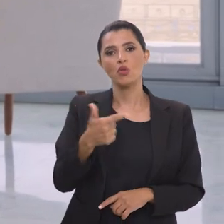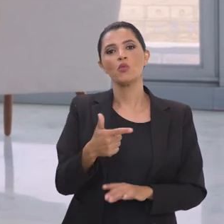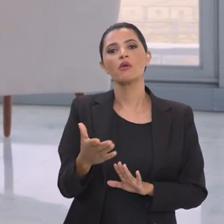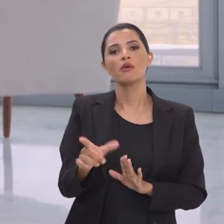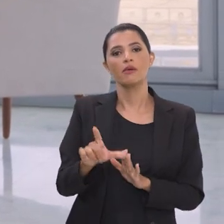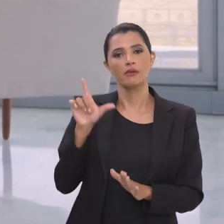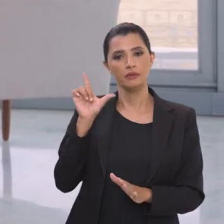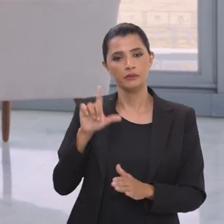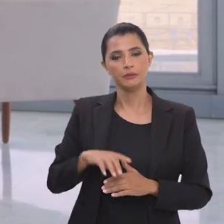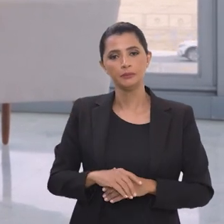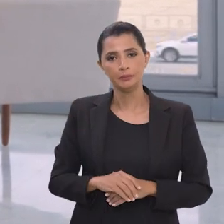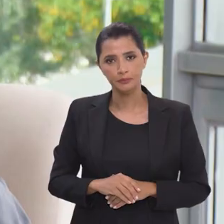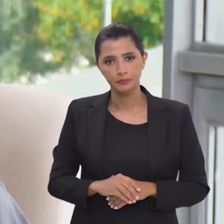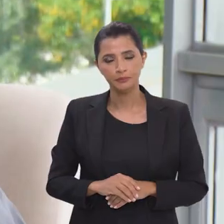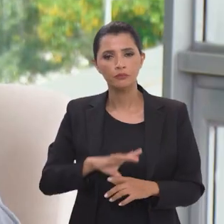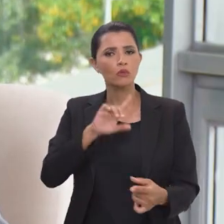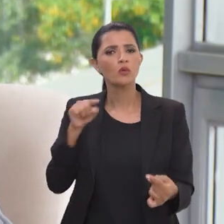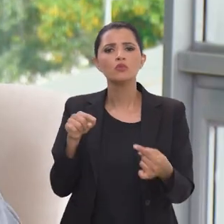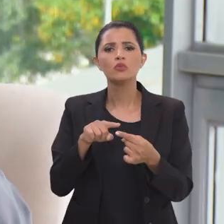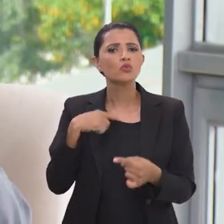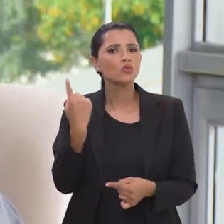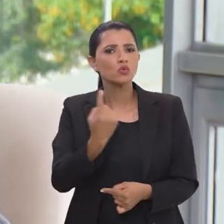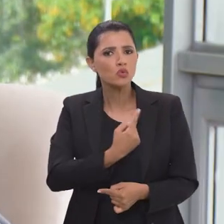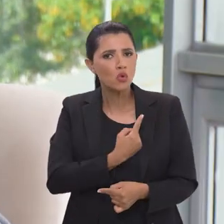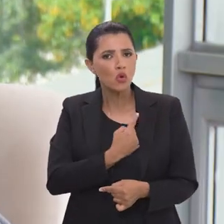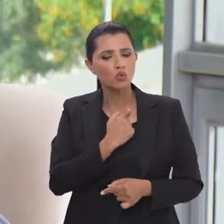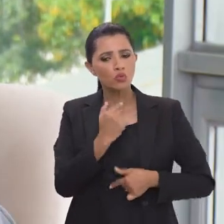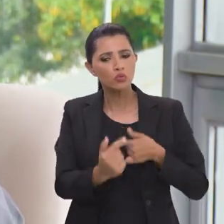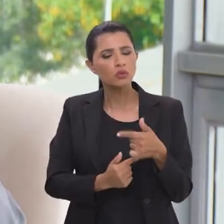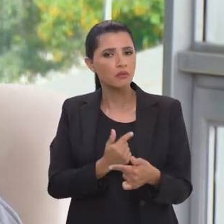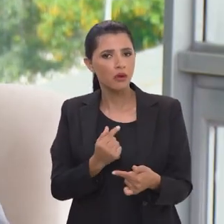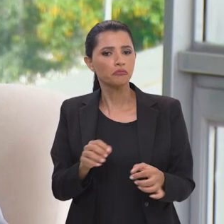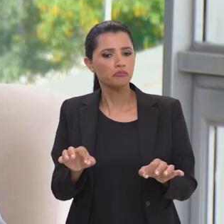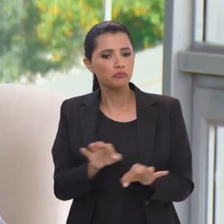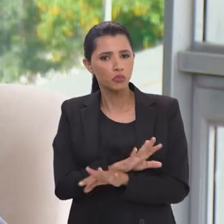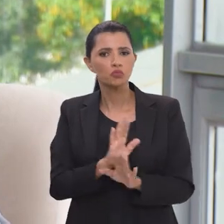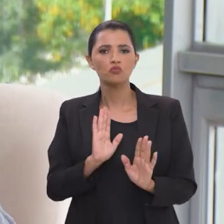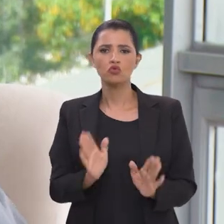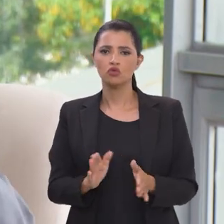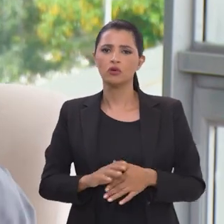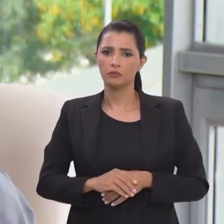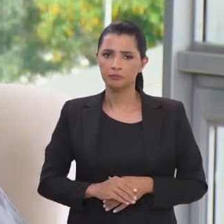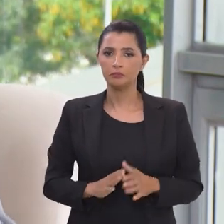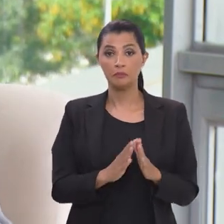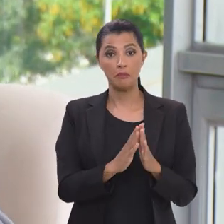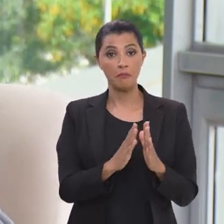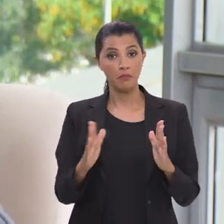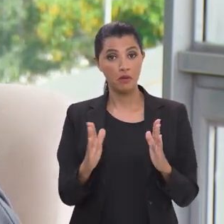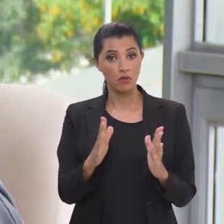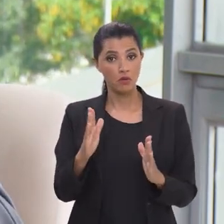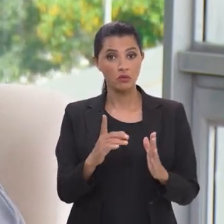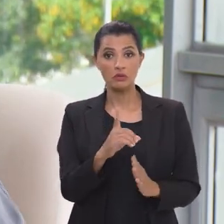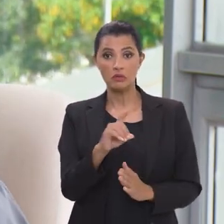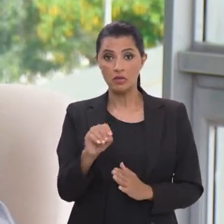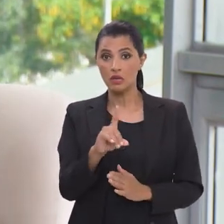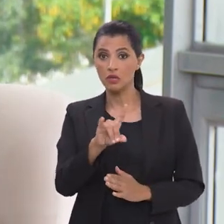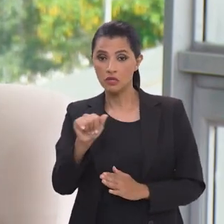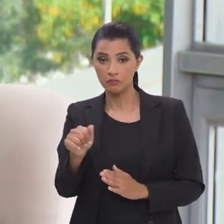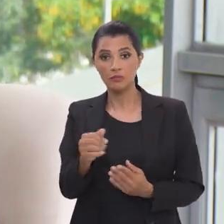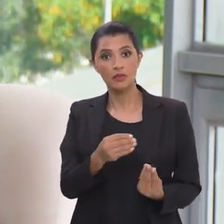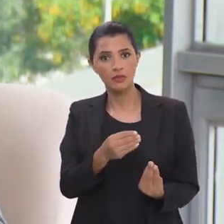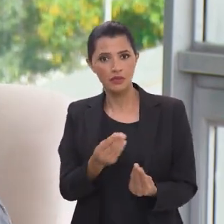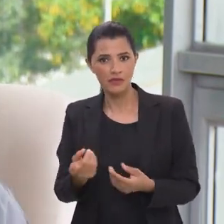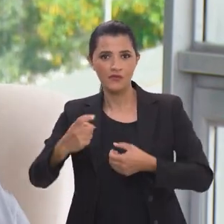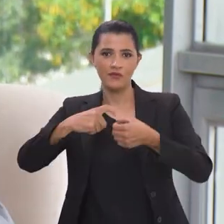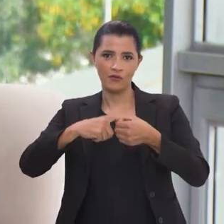eles já foram. Então, o nosso objetivo, a nossa tarefa foi cumprida, né? Em 100 dias, devolver ao